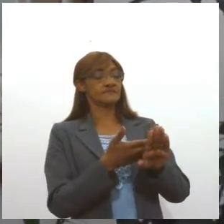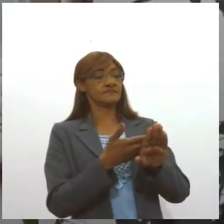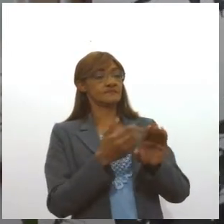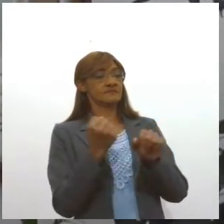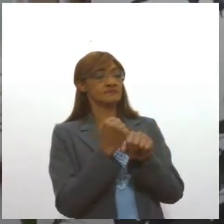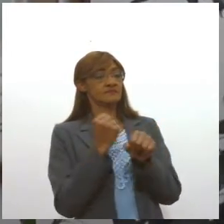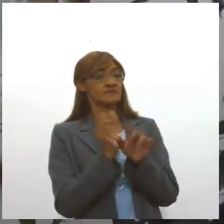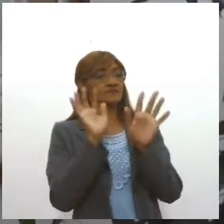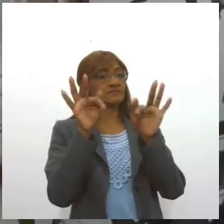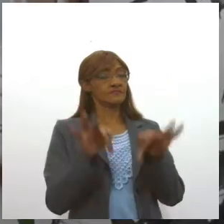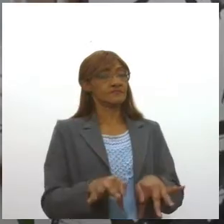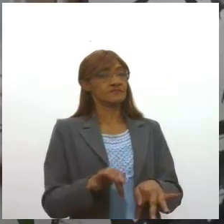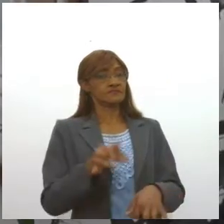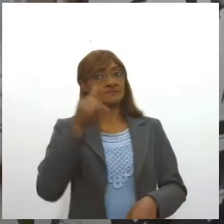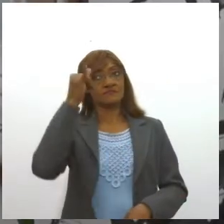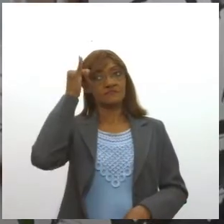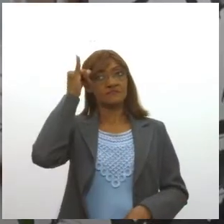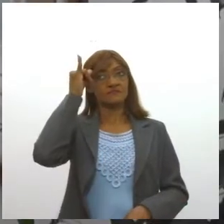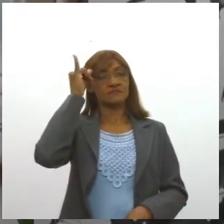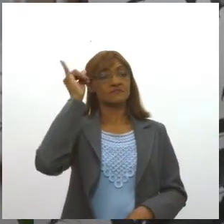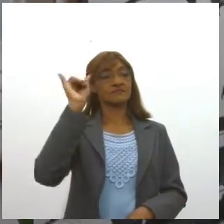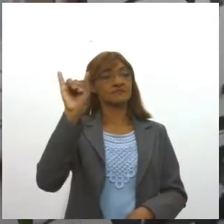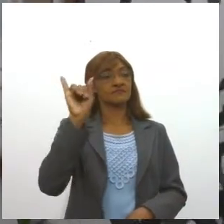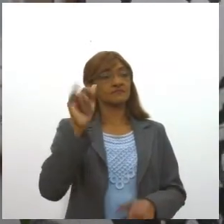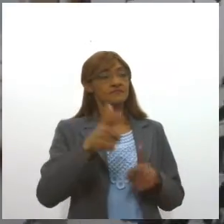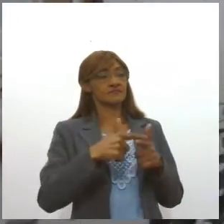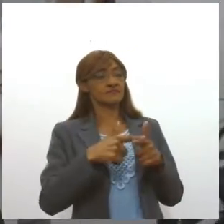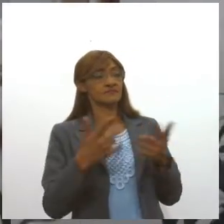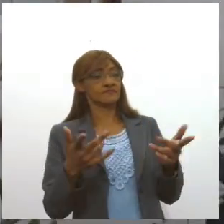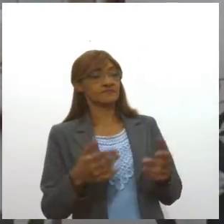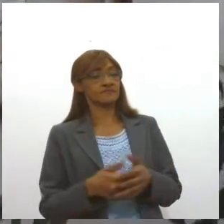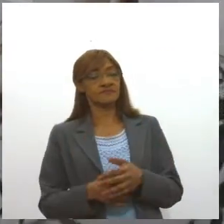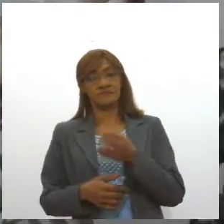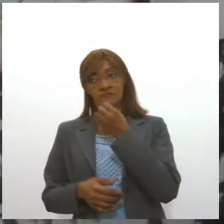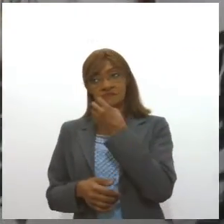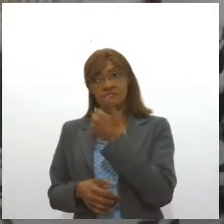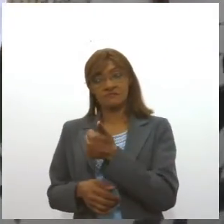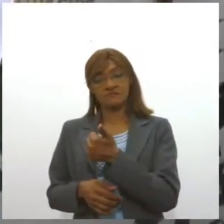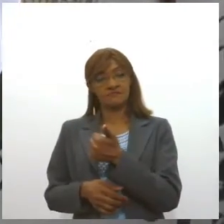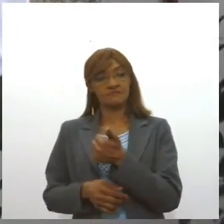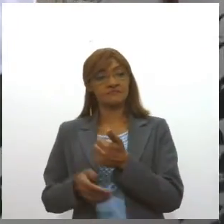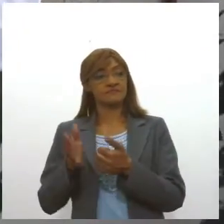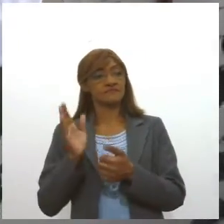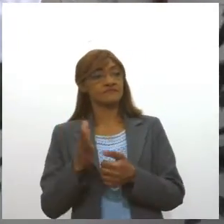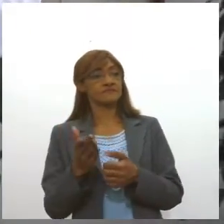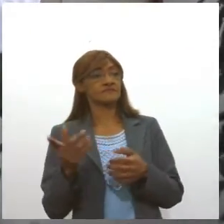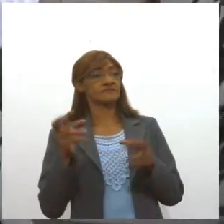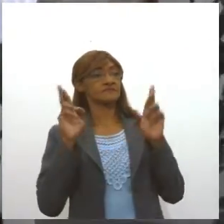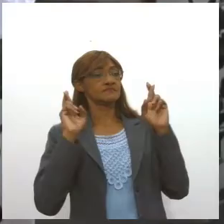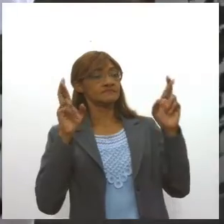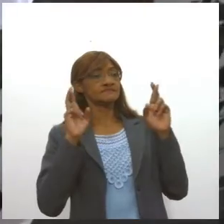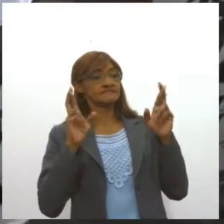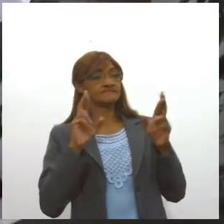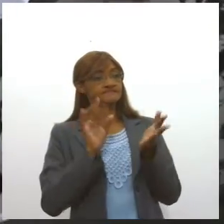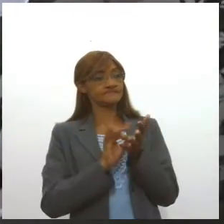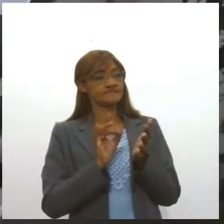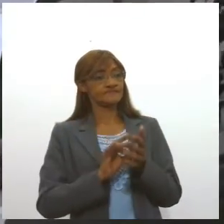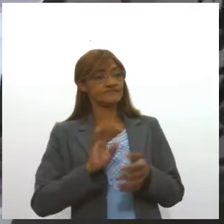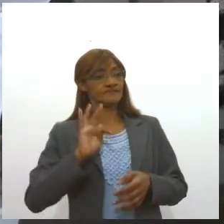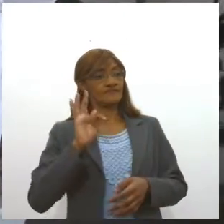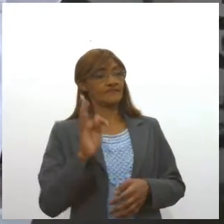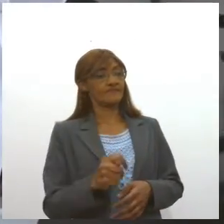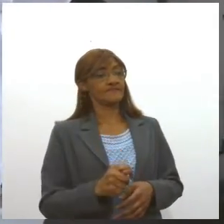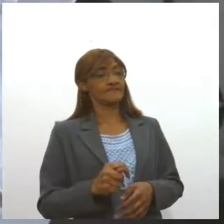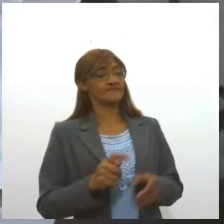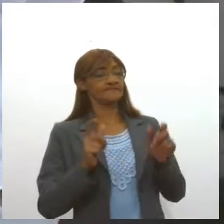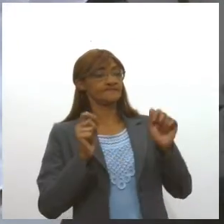evitar distorções no projeto original. Muito bem. Orientações dadas, gente torce para que haja realmente tudo que seja feito